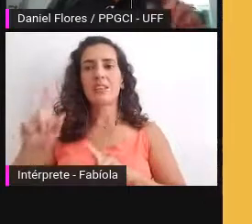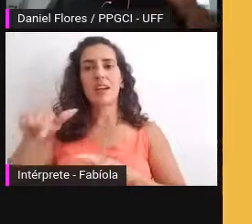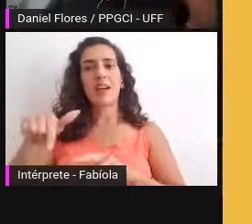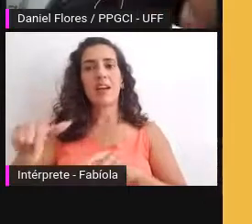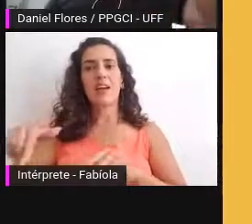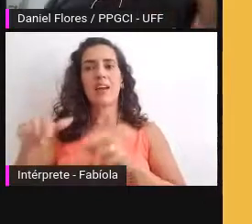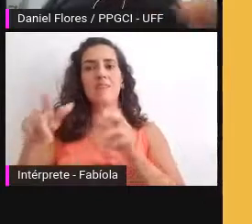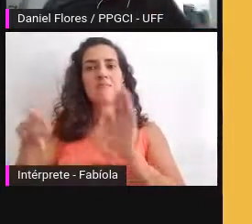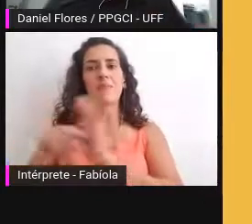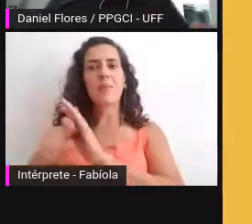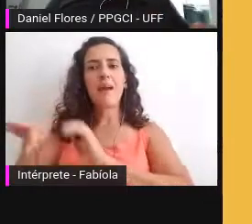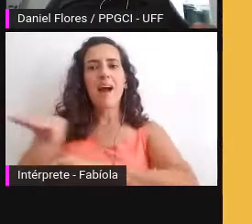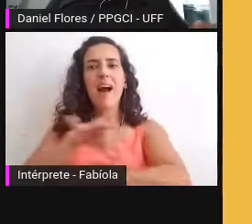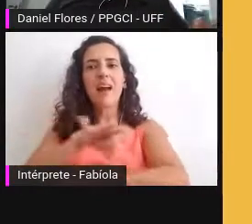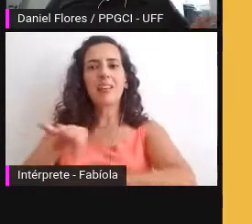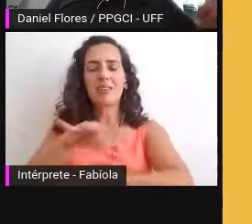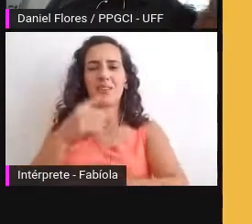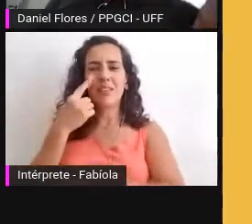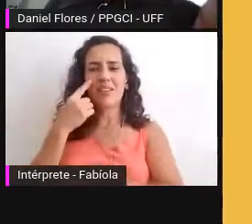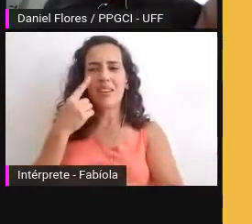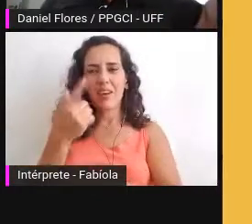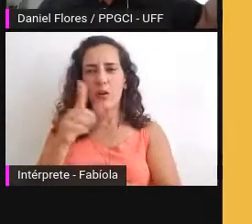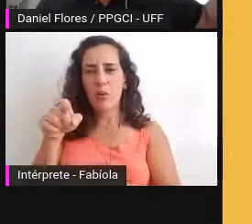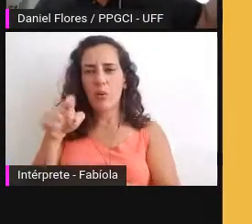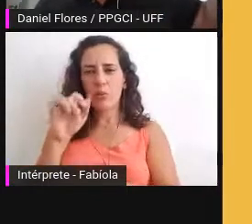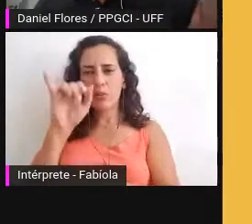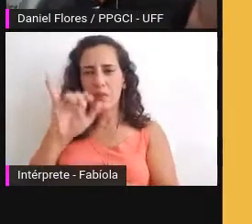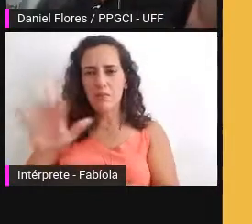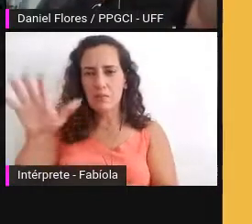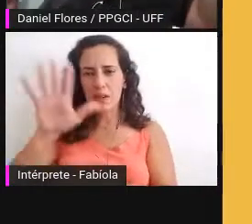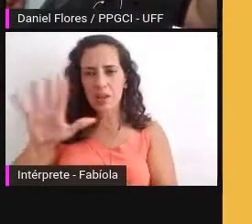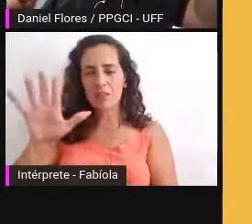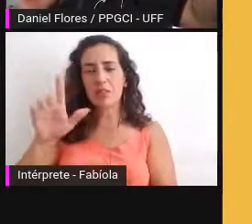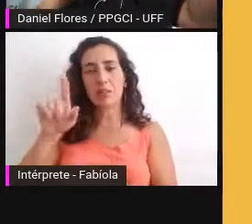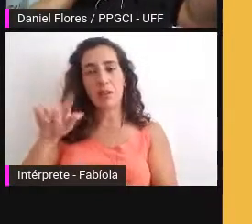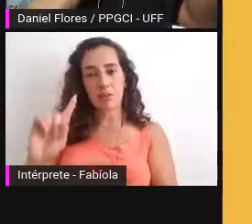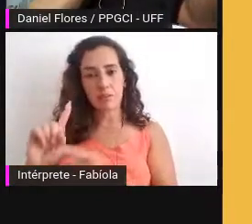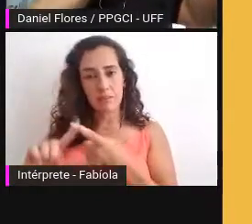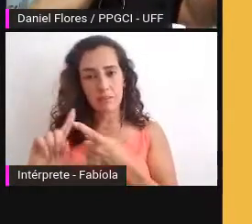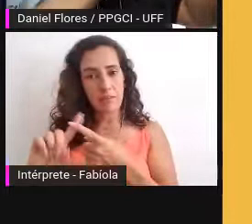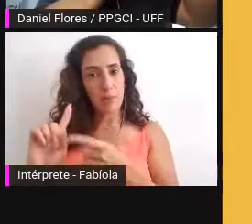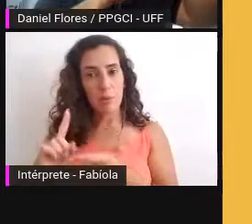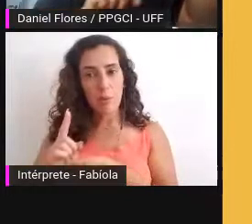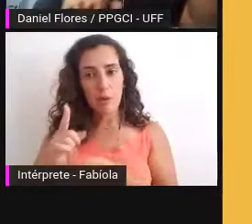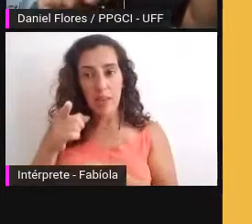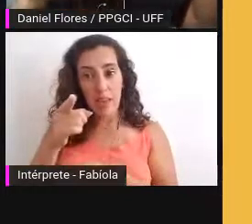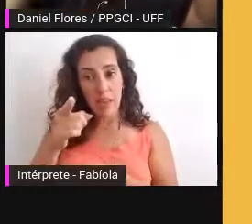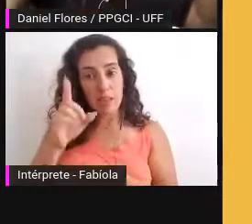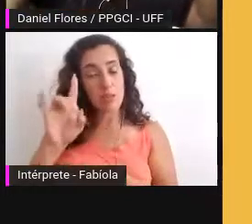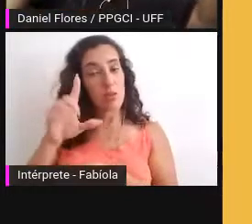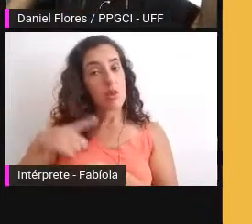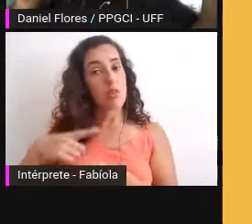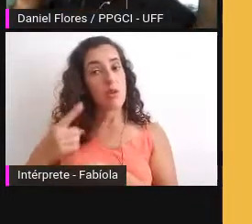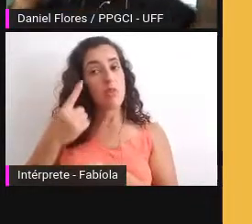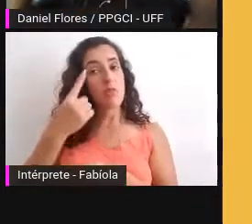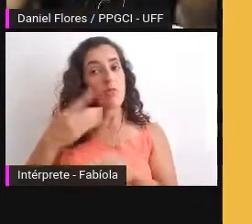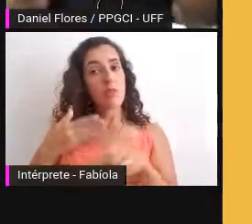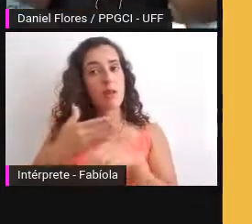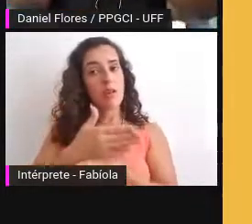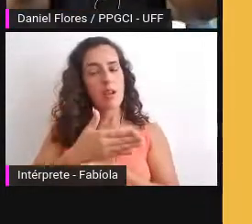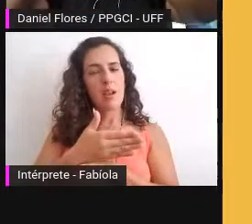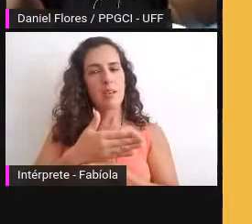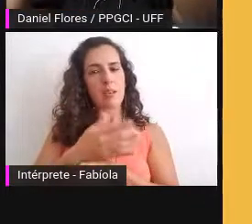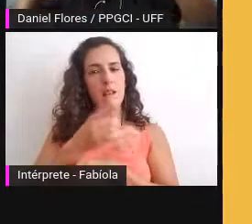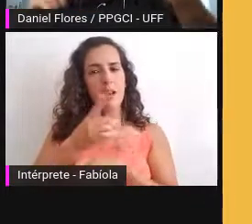RDC veja a próxima imagem uma única entrada mas lá dentro do RDC